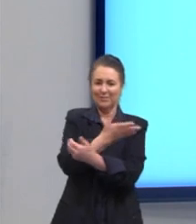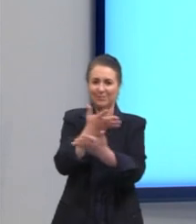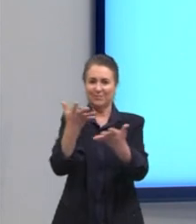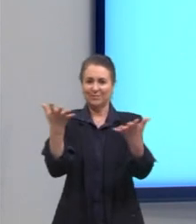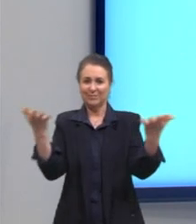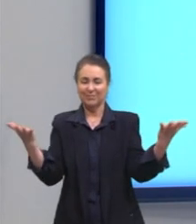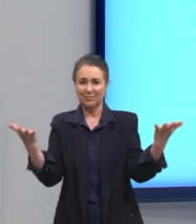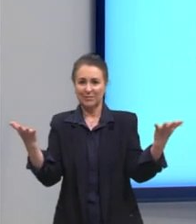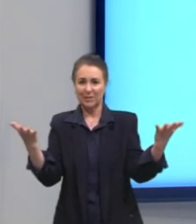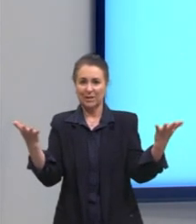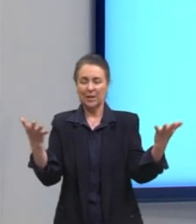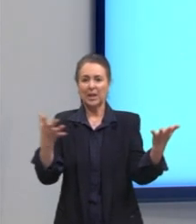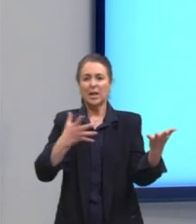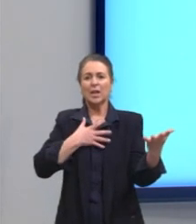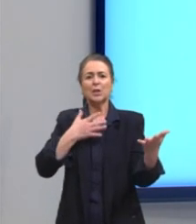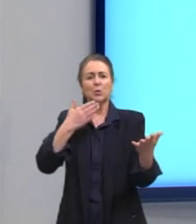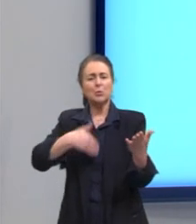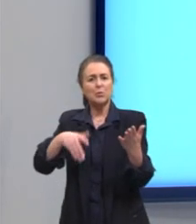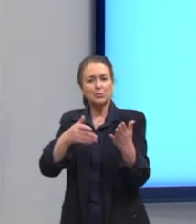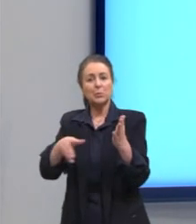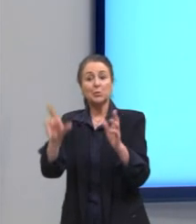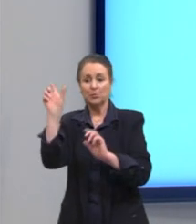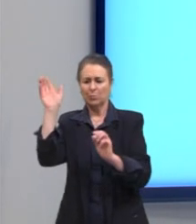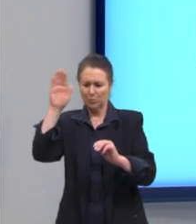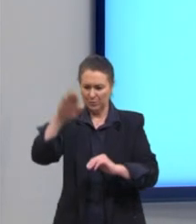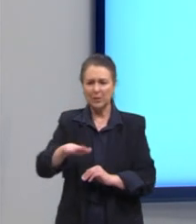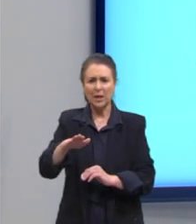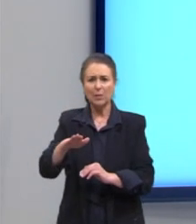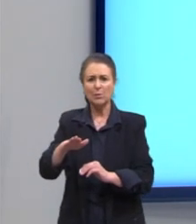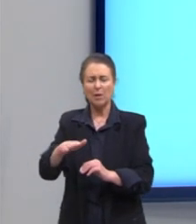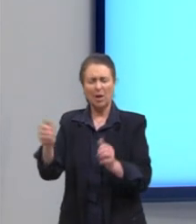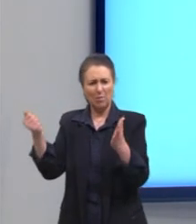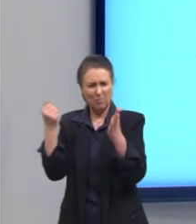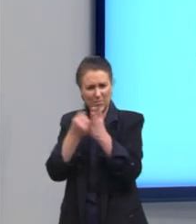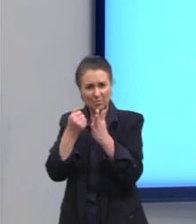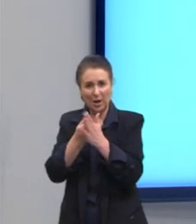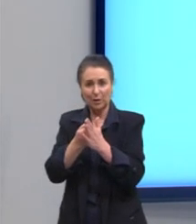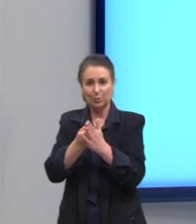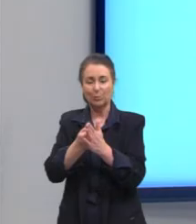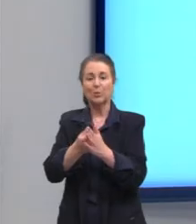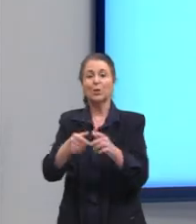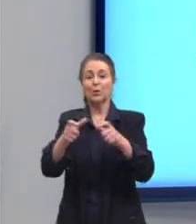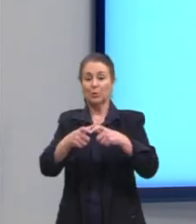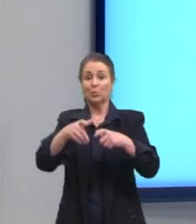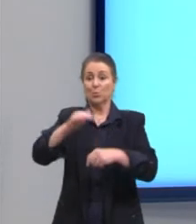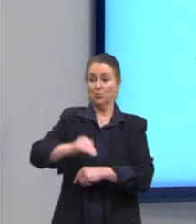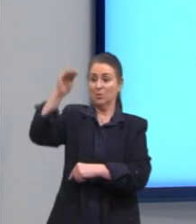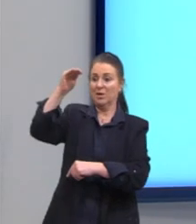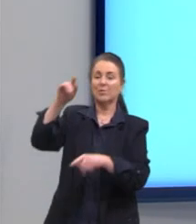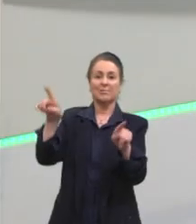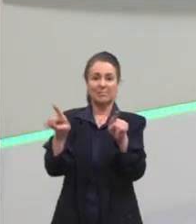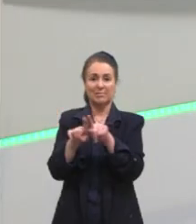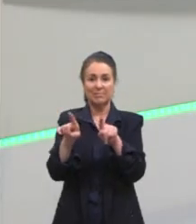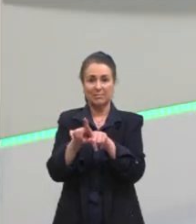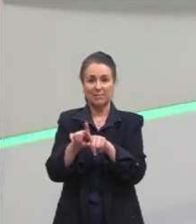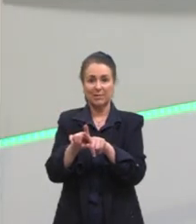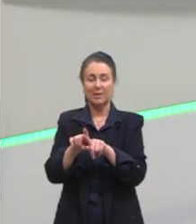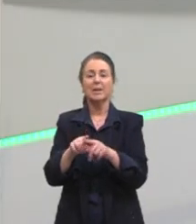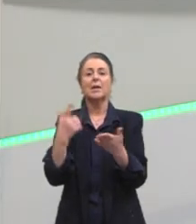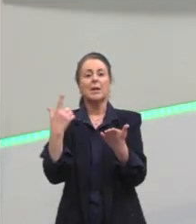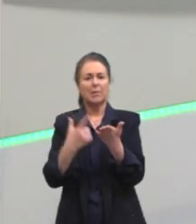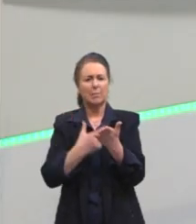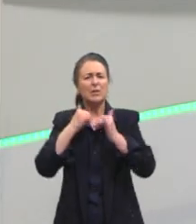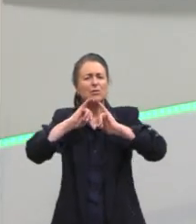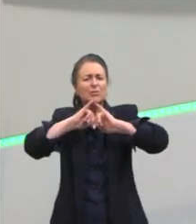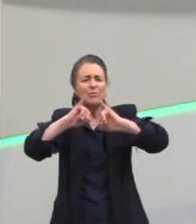pequenos dou de prancha E nos grandes dou detalho Então essa frase ficou muito famosa, né, dessa obra e ela é bastante divulgada e